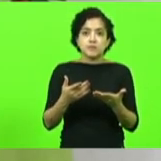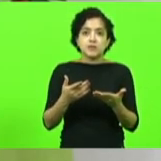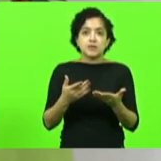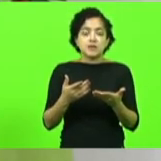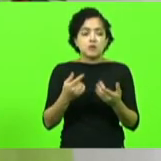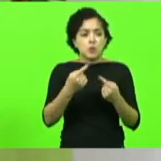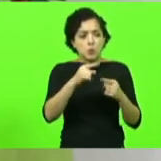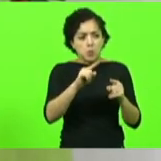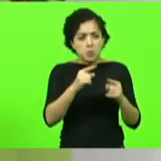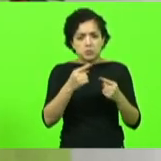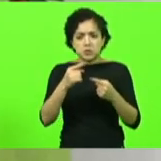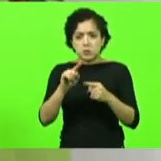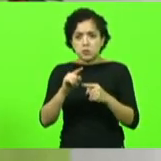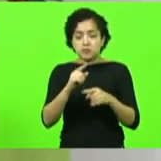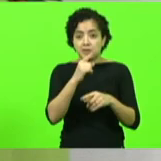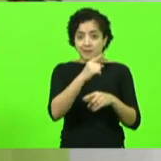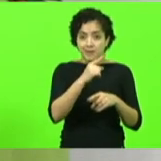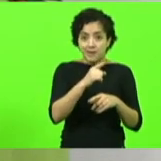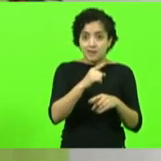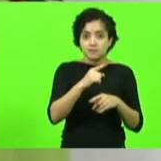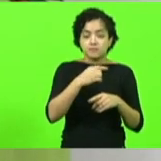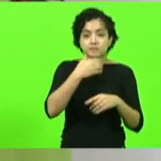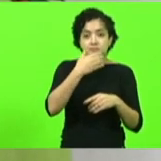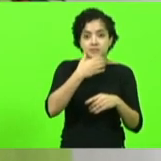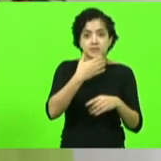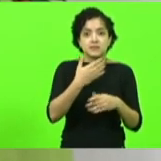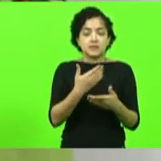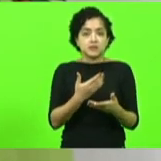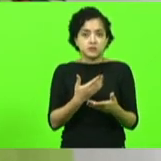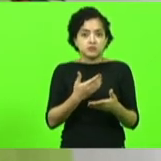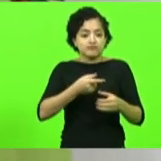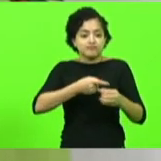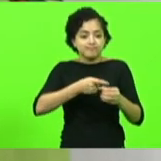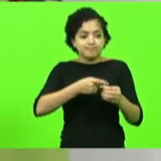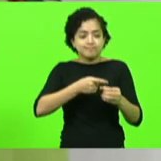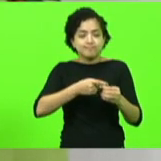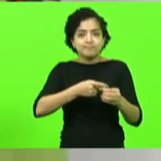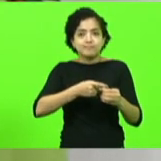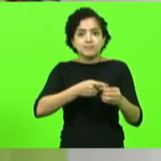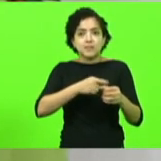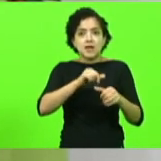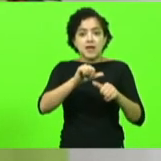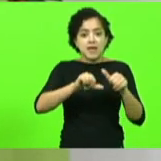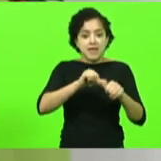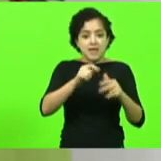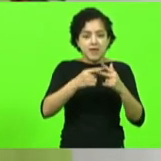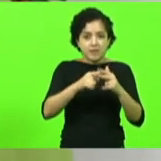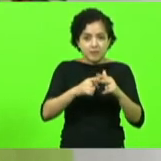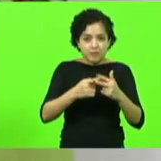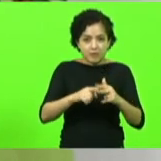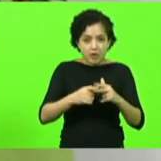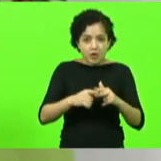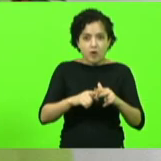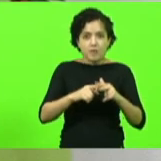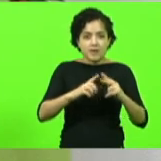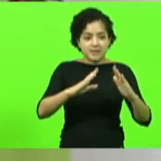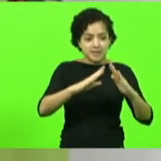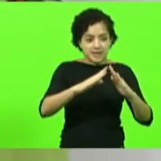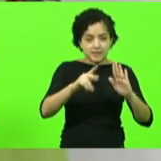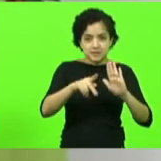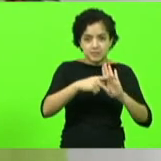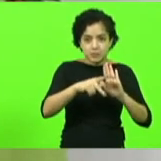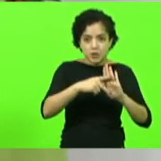São Joaquim a reforma do canil que os animais estão lá no sistema